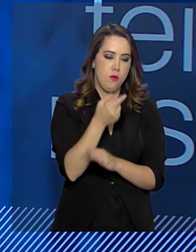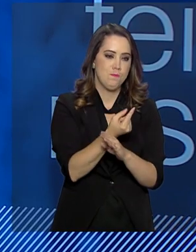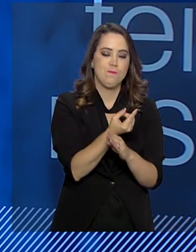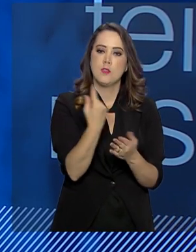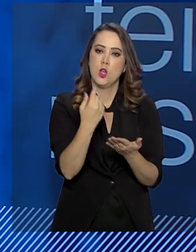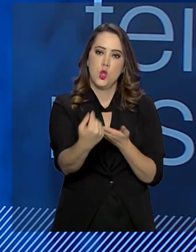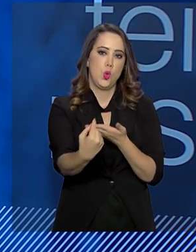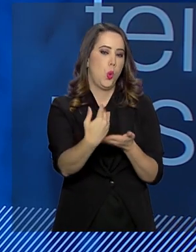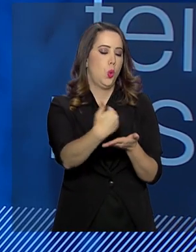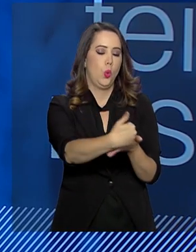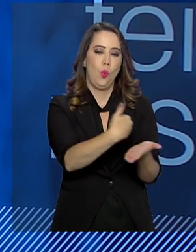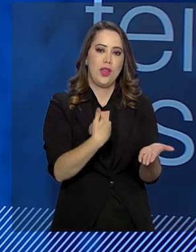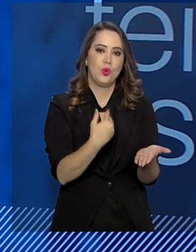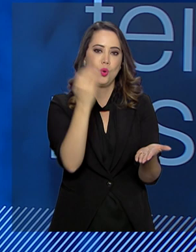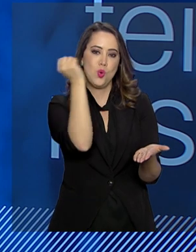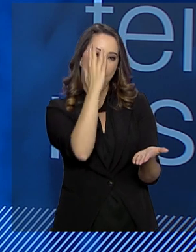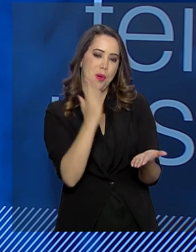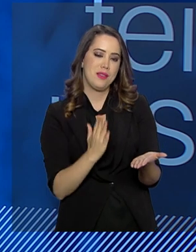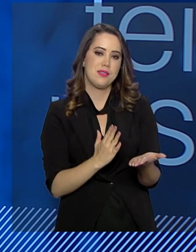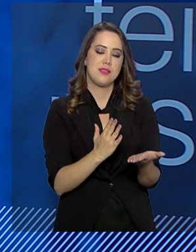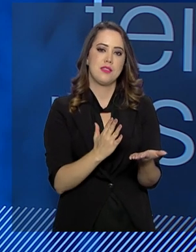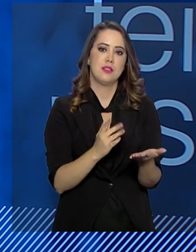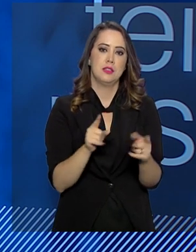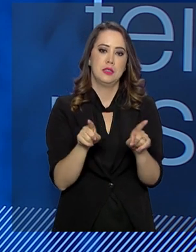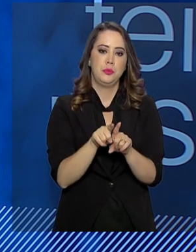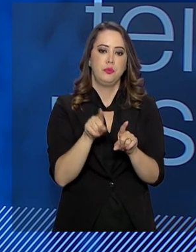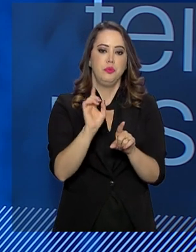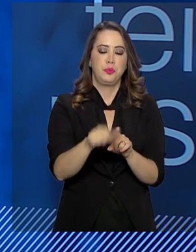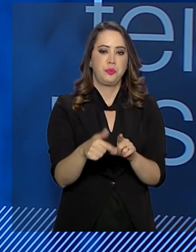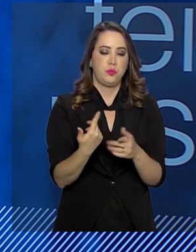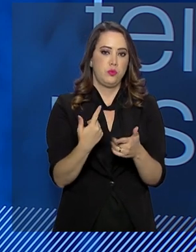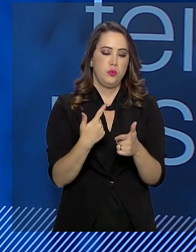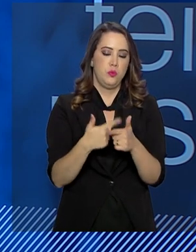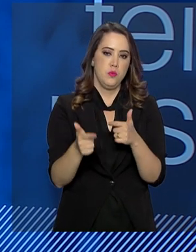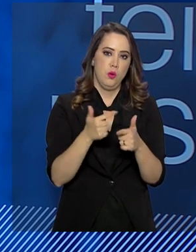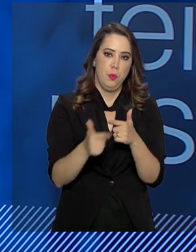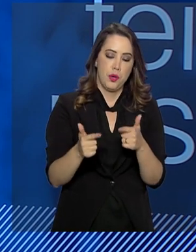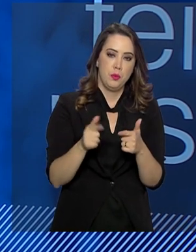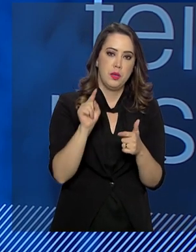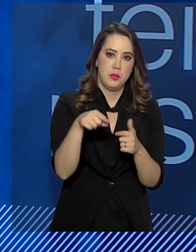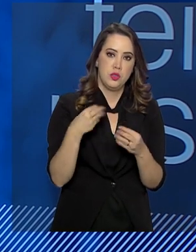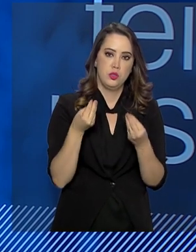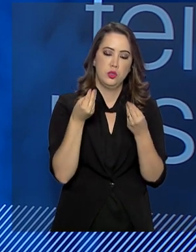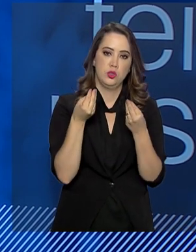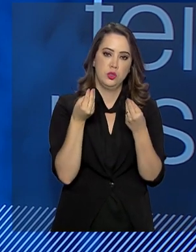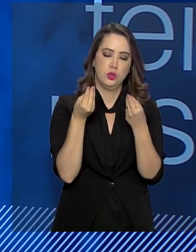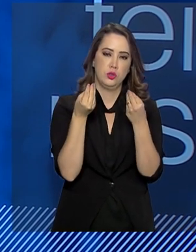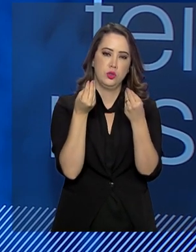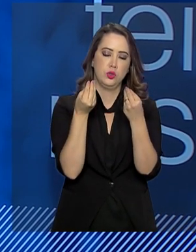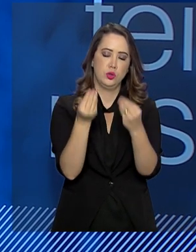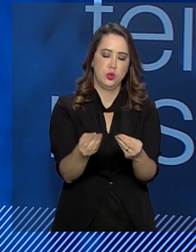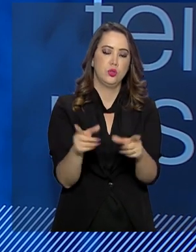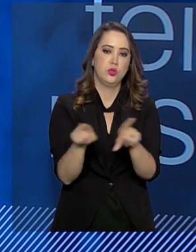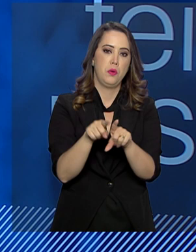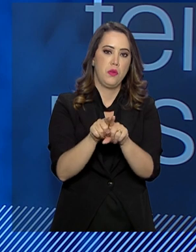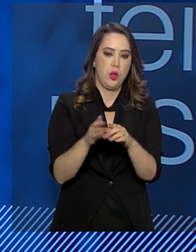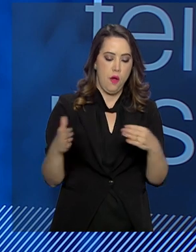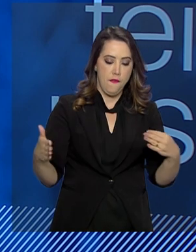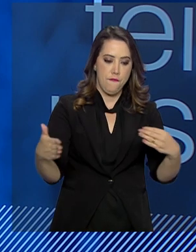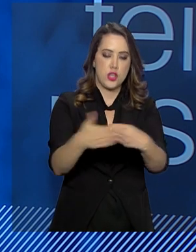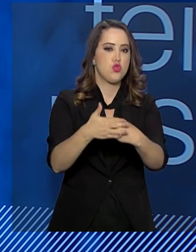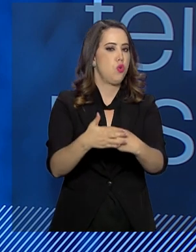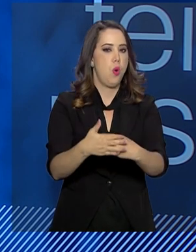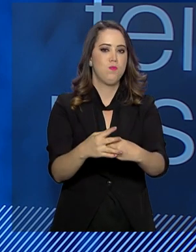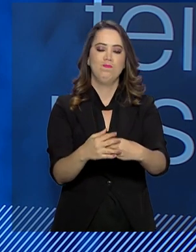contabilizar para as organizações criminosas. Então, foi um baque que as organizações criminosas receberam na sua capacidade financeira. E